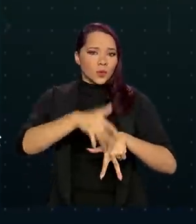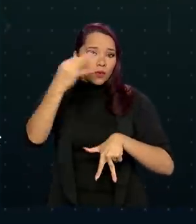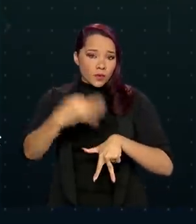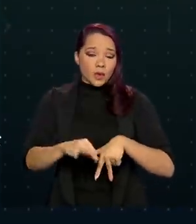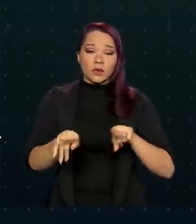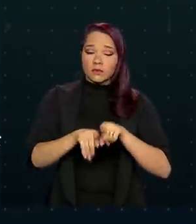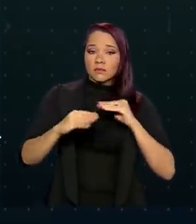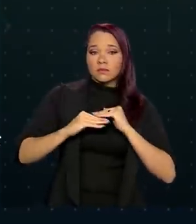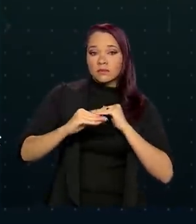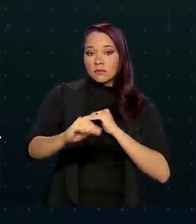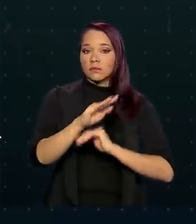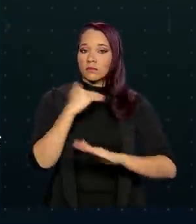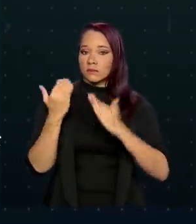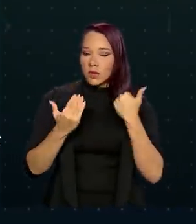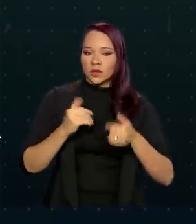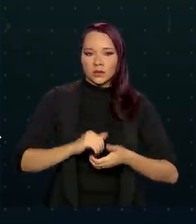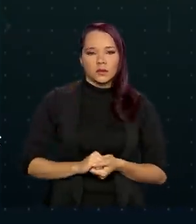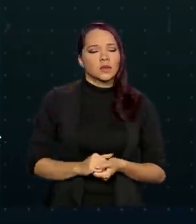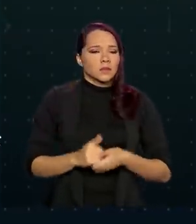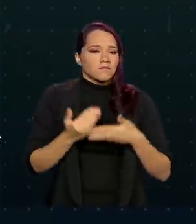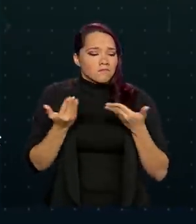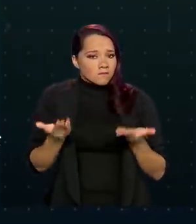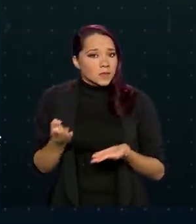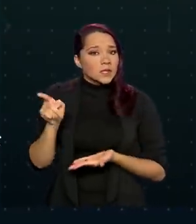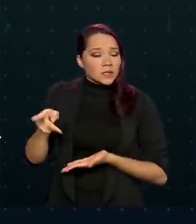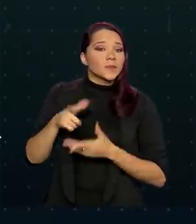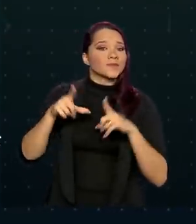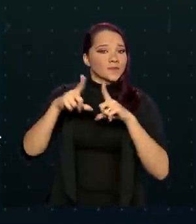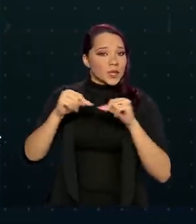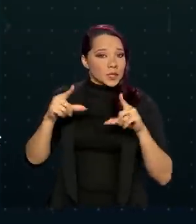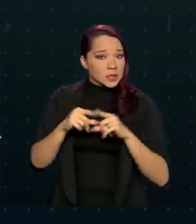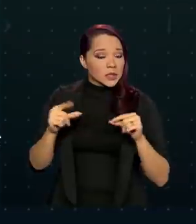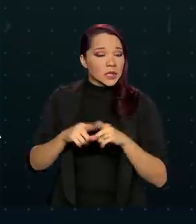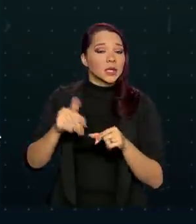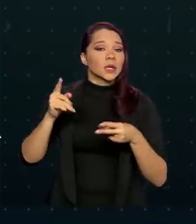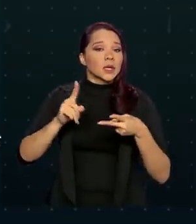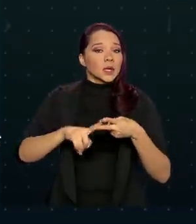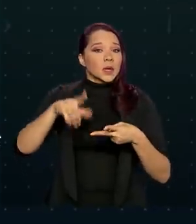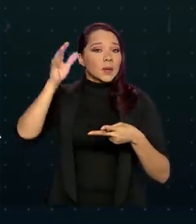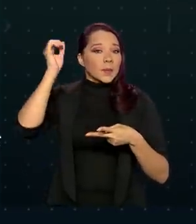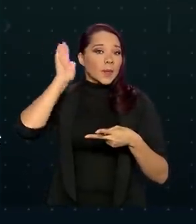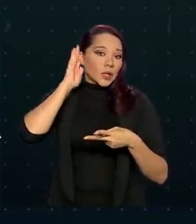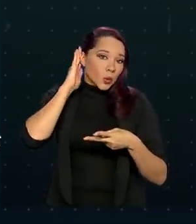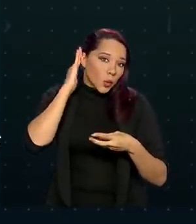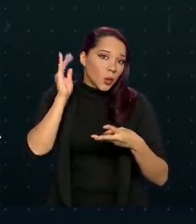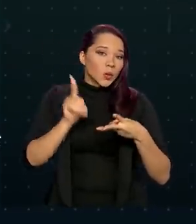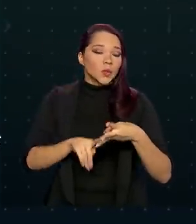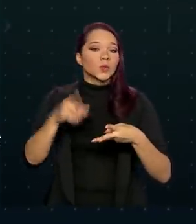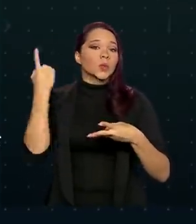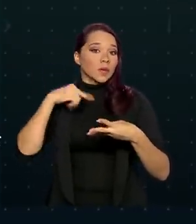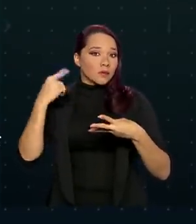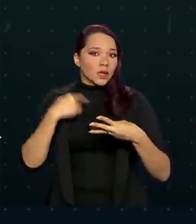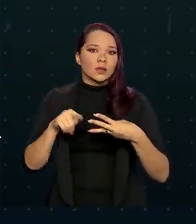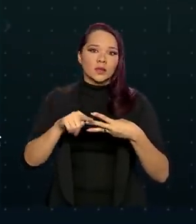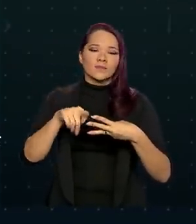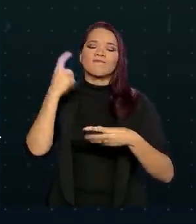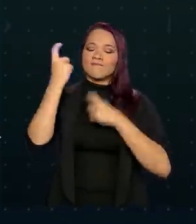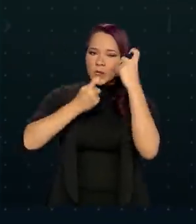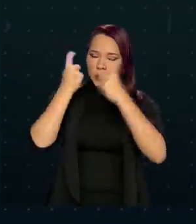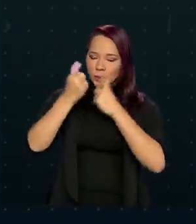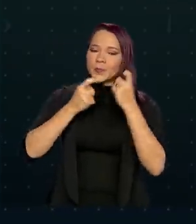estabilização das mortes. Mesmo assim, Distrito Federal, Mato Grosso, São Paulo e Minas Gerais ainda